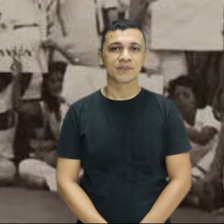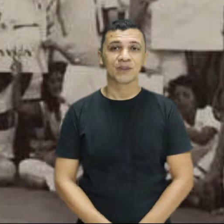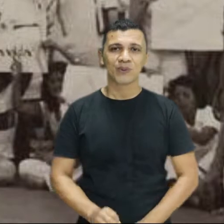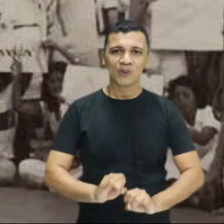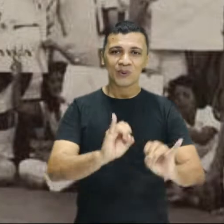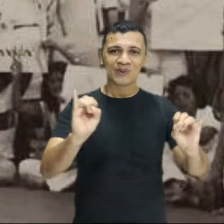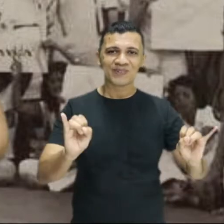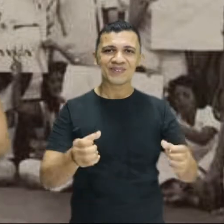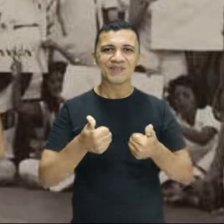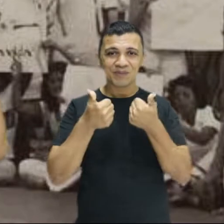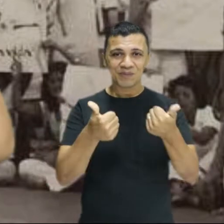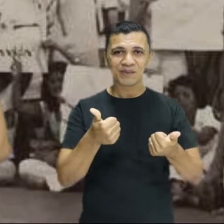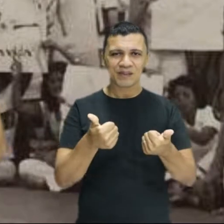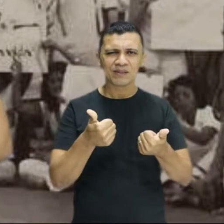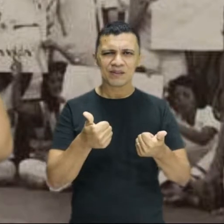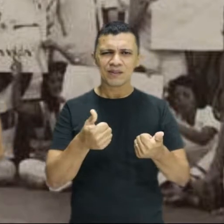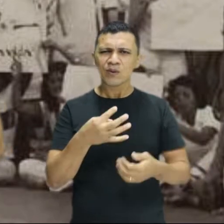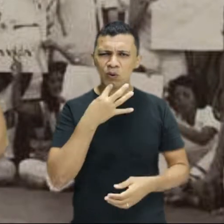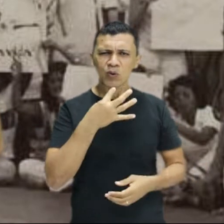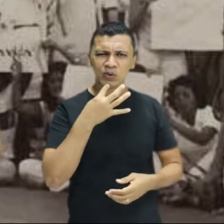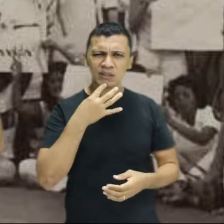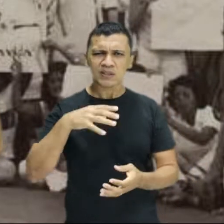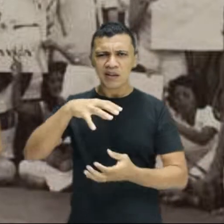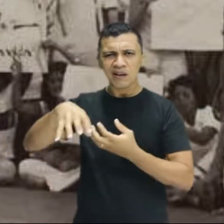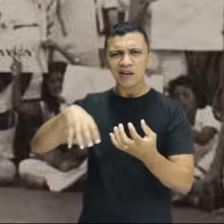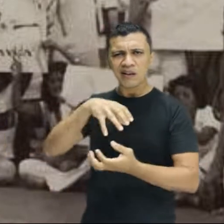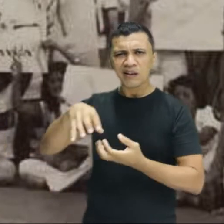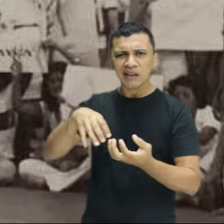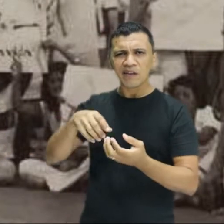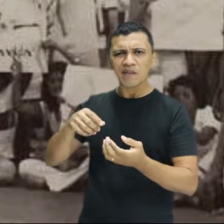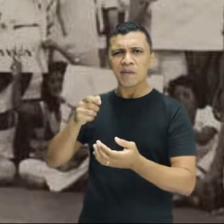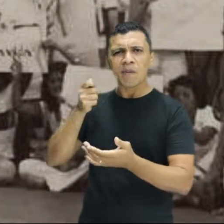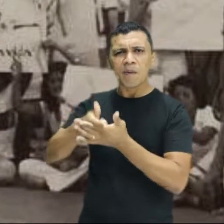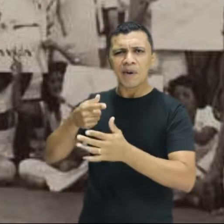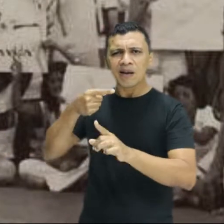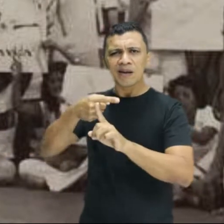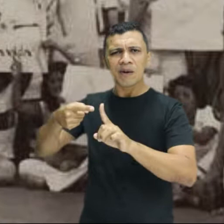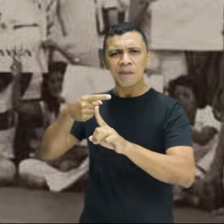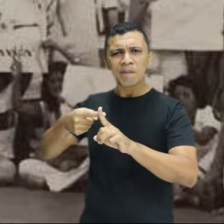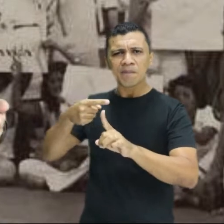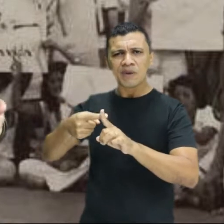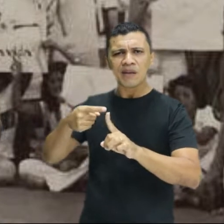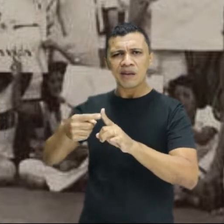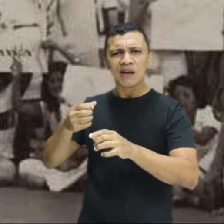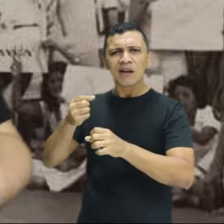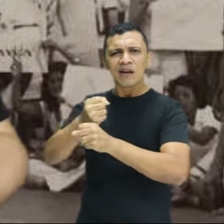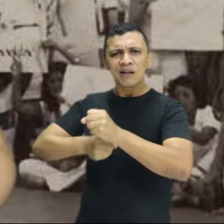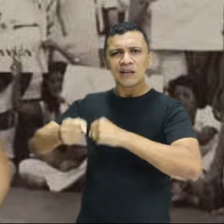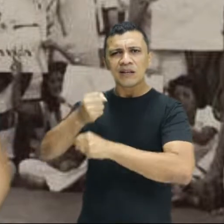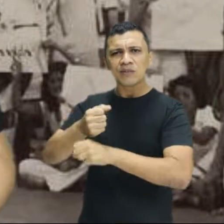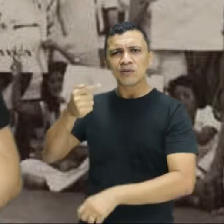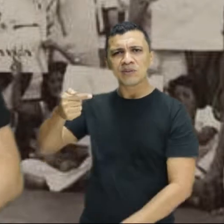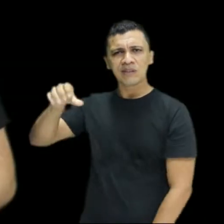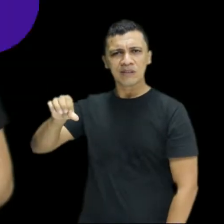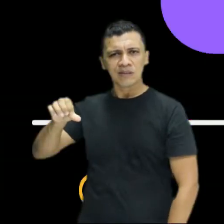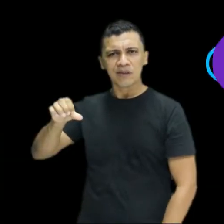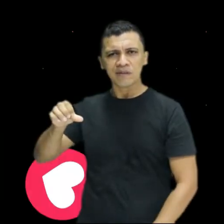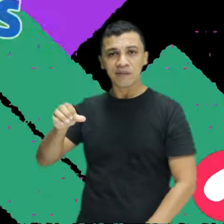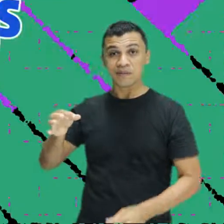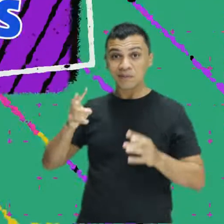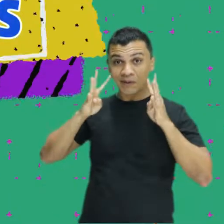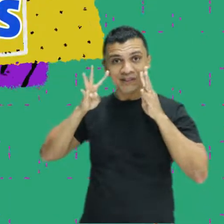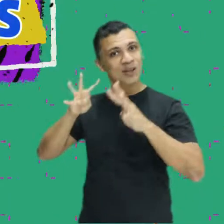Fala, pessoal, tudo bem? Você já ouviu falar da greve da meia-passagem que aconteceu em São Luís em 1979? Ainda não? Tchau, Lui, pequeno!